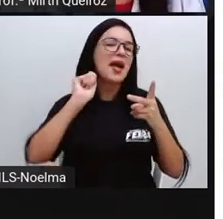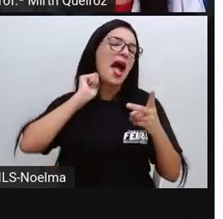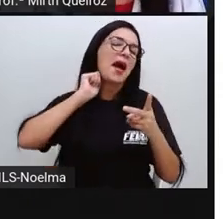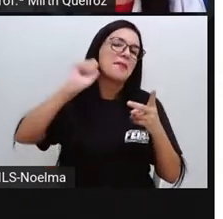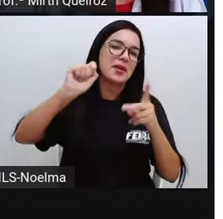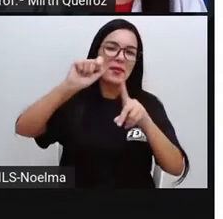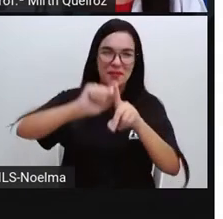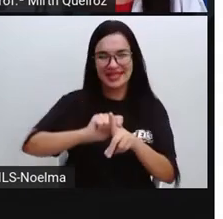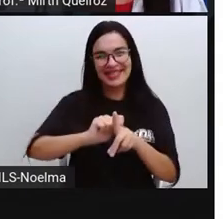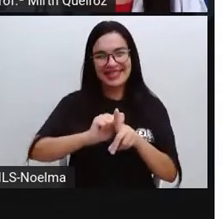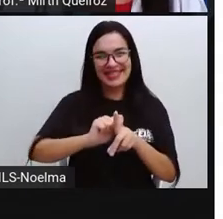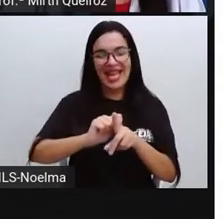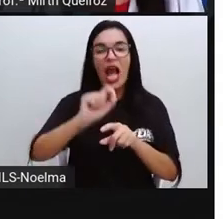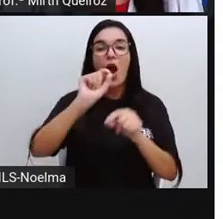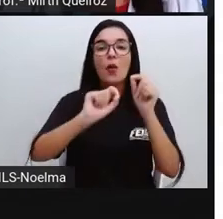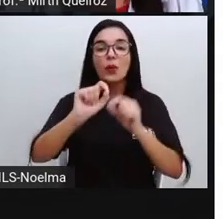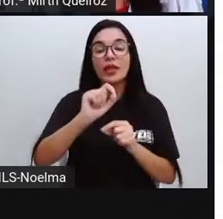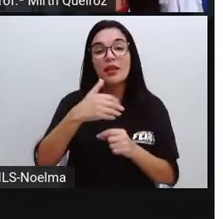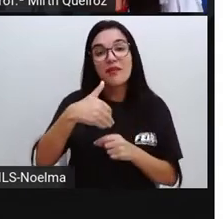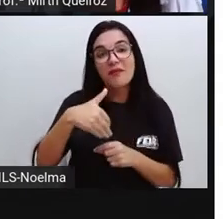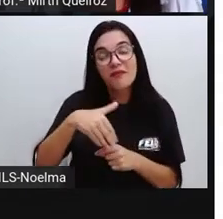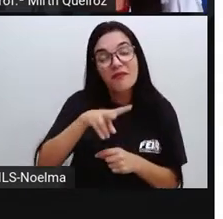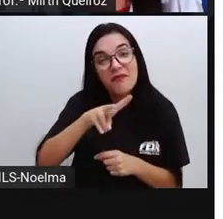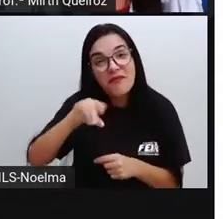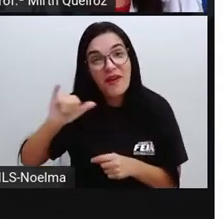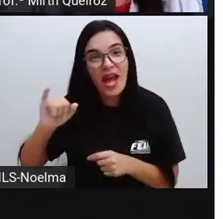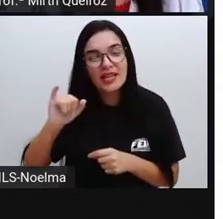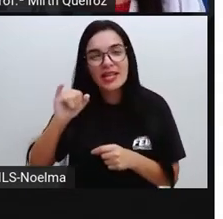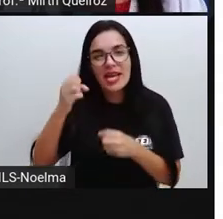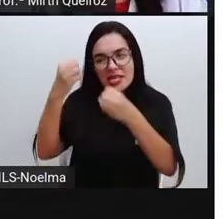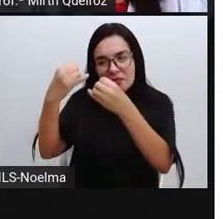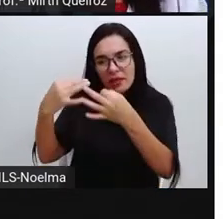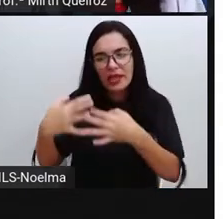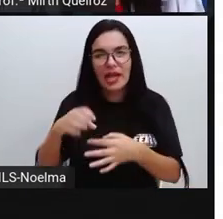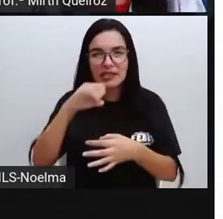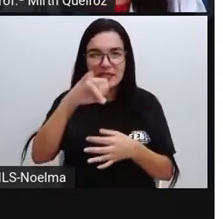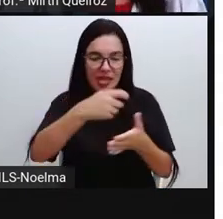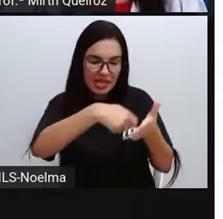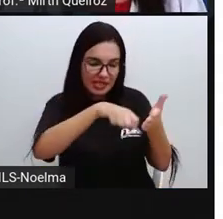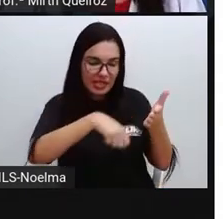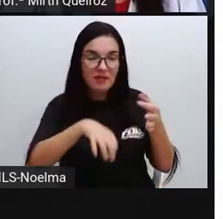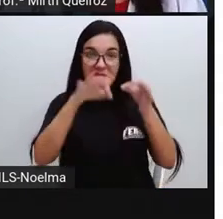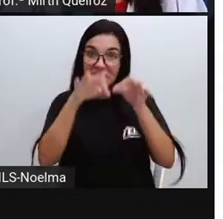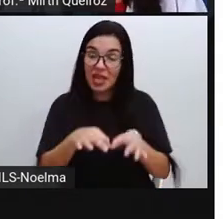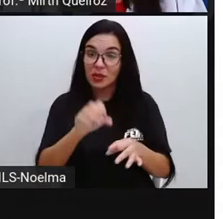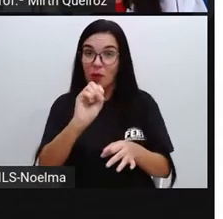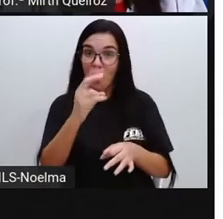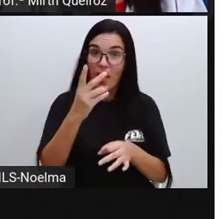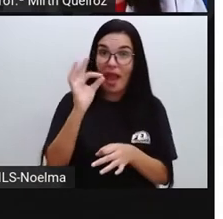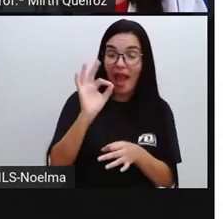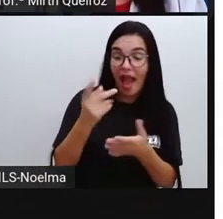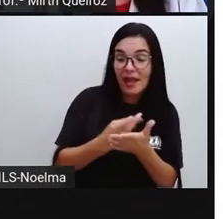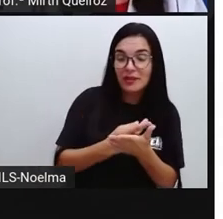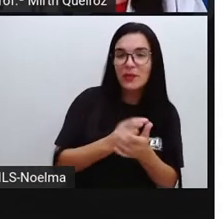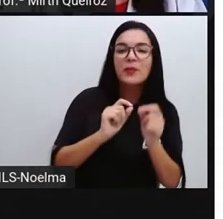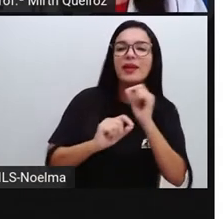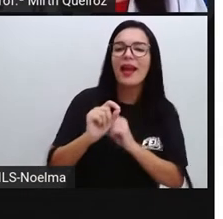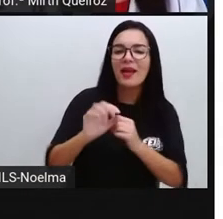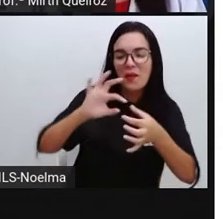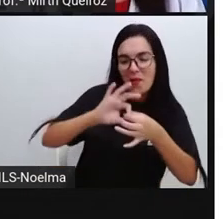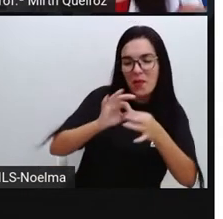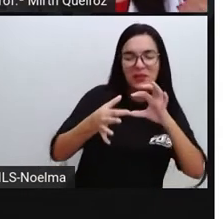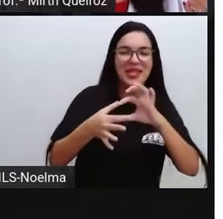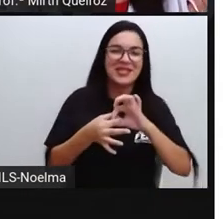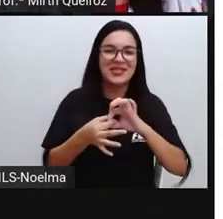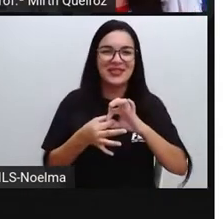indicar se a gente escreveu ou não de forma correta é o contexto em que essa palavra, ela foi inserida.